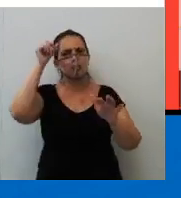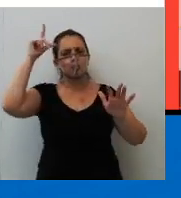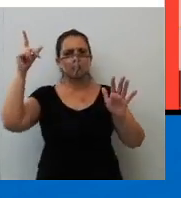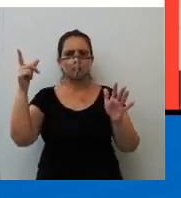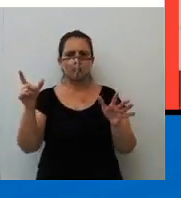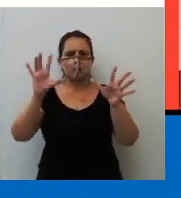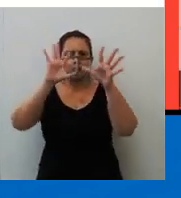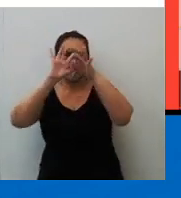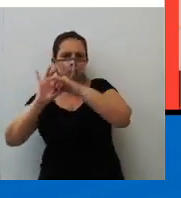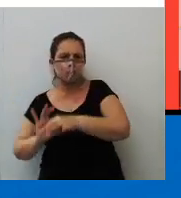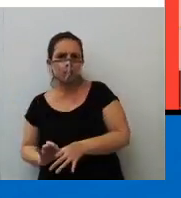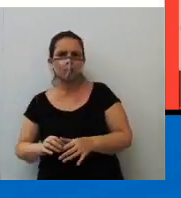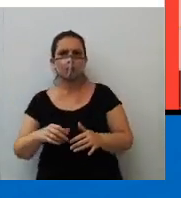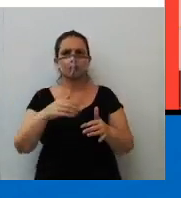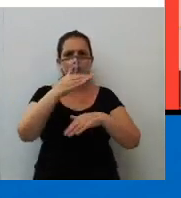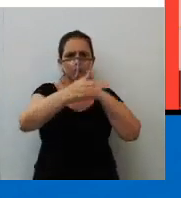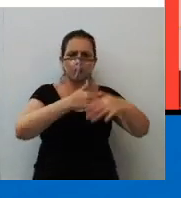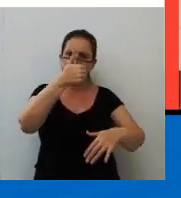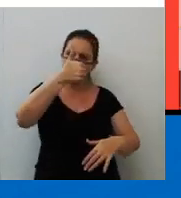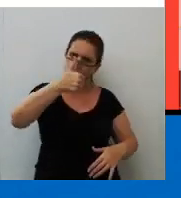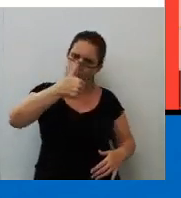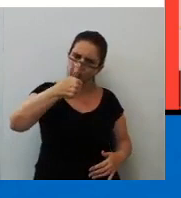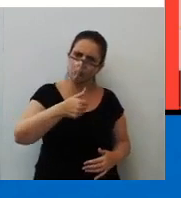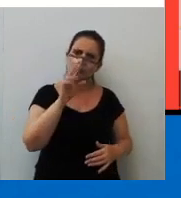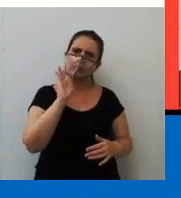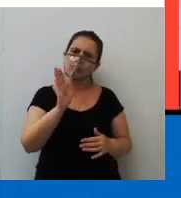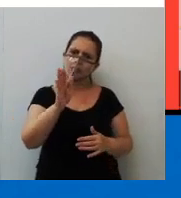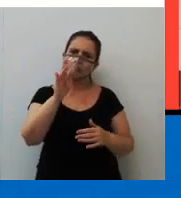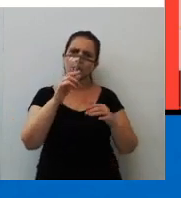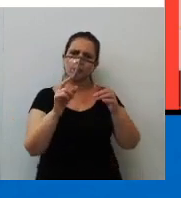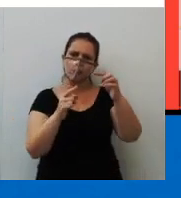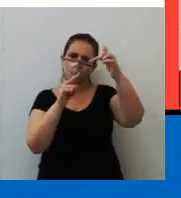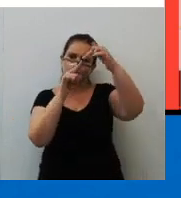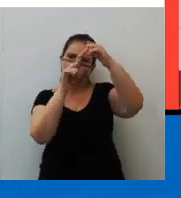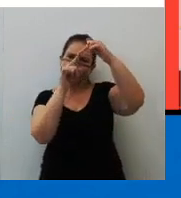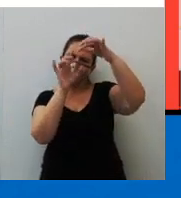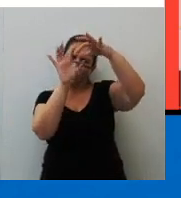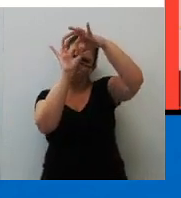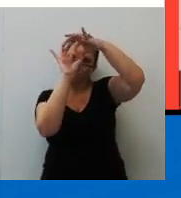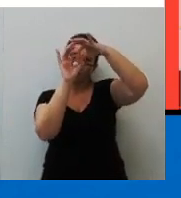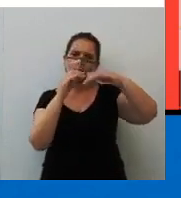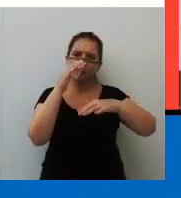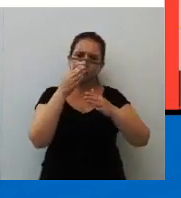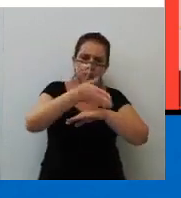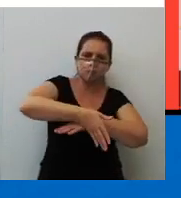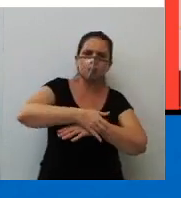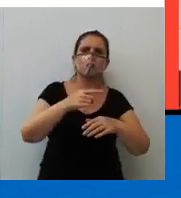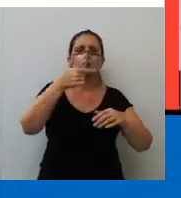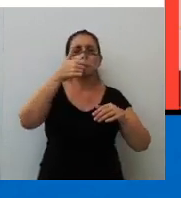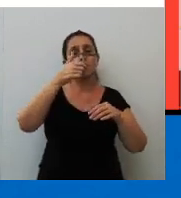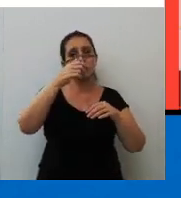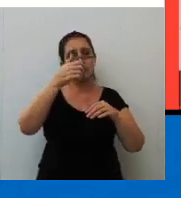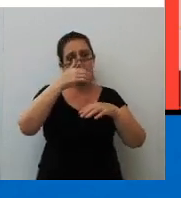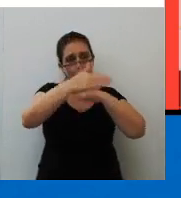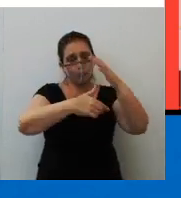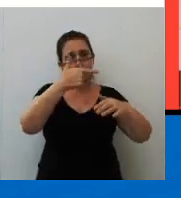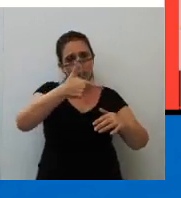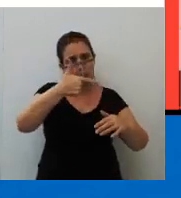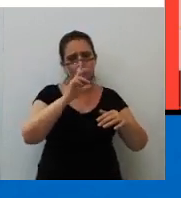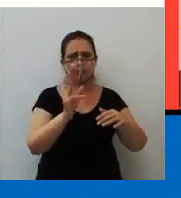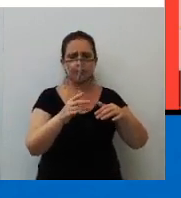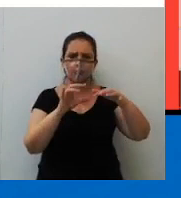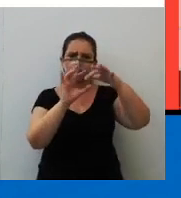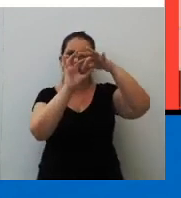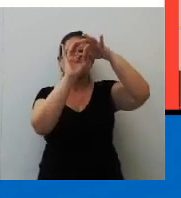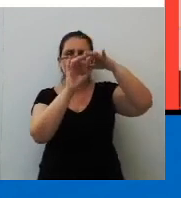Contextualizar. O D1. Sempre também amarrado com essa introdução. O D2. Amarrado também com a tese. Sempre.